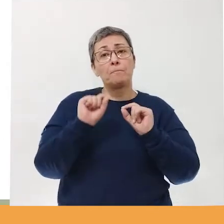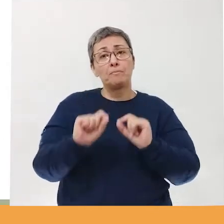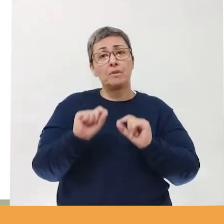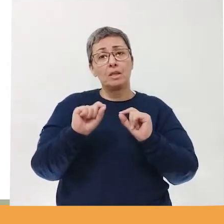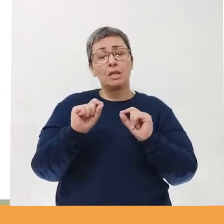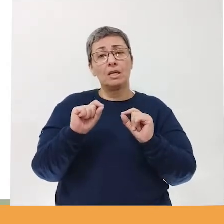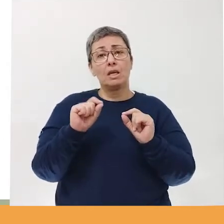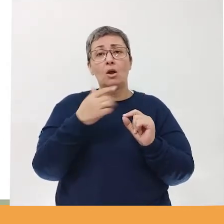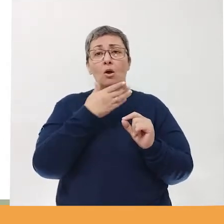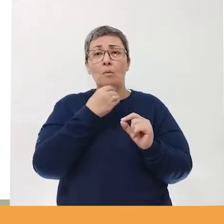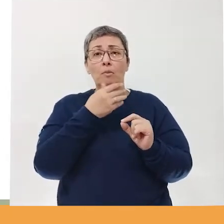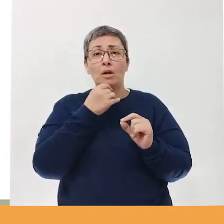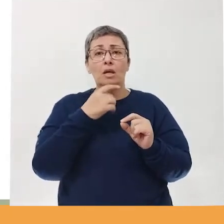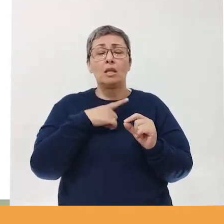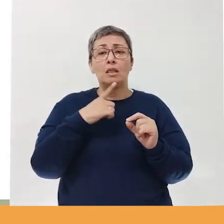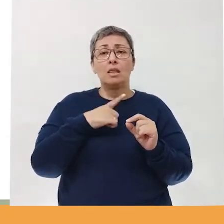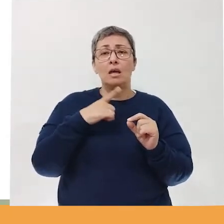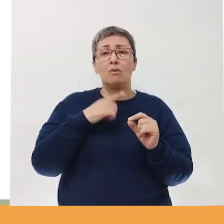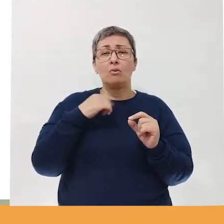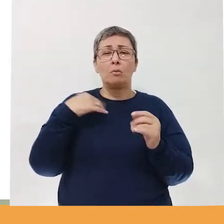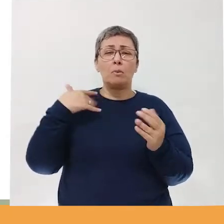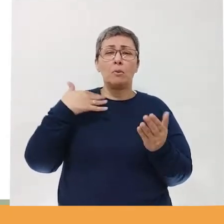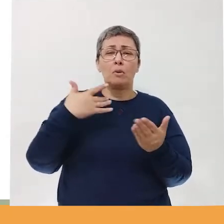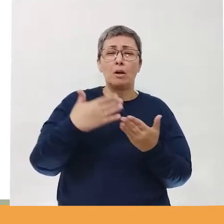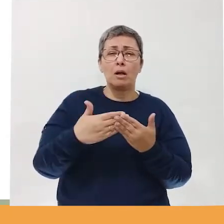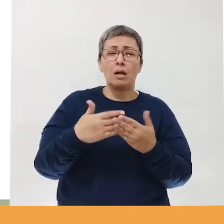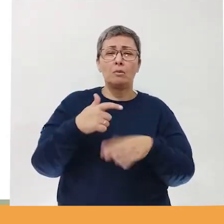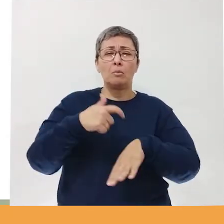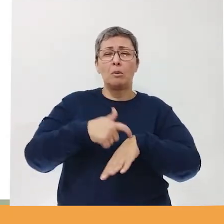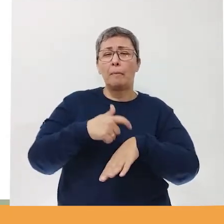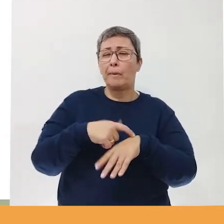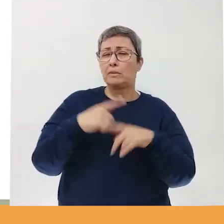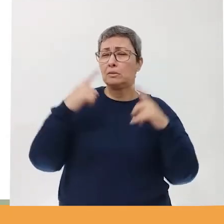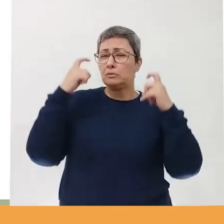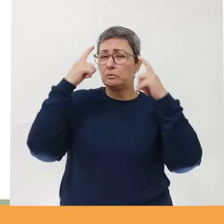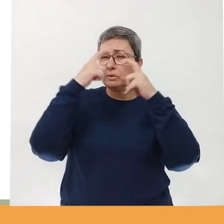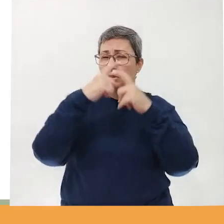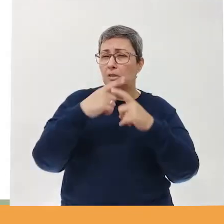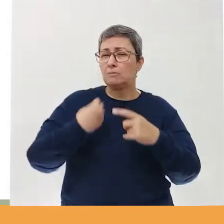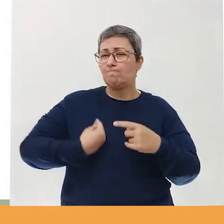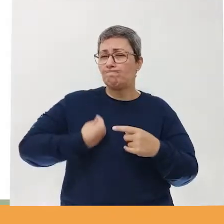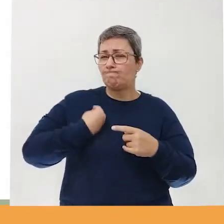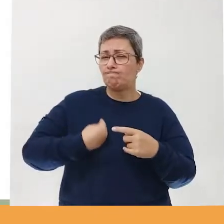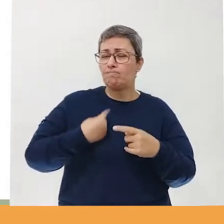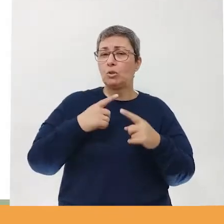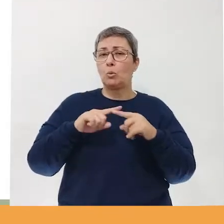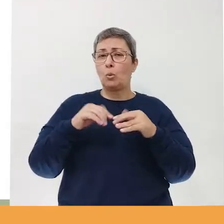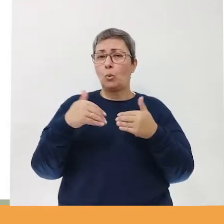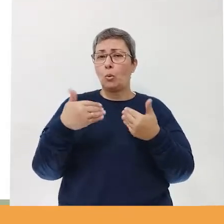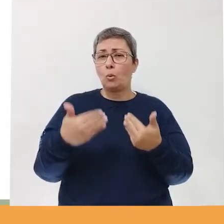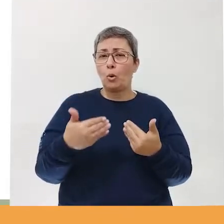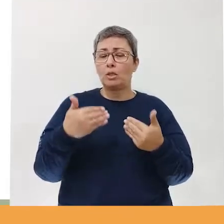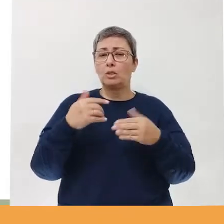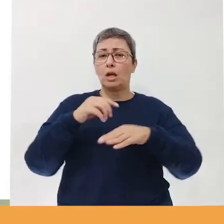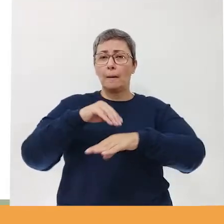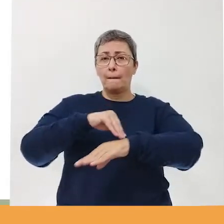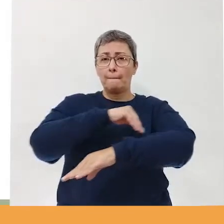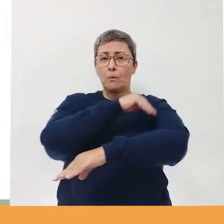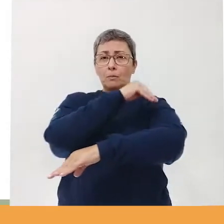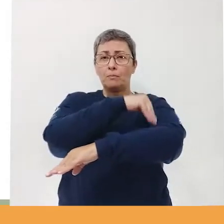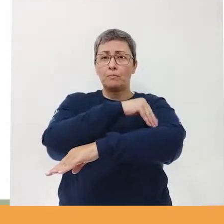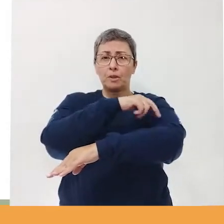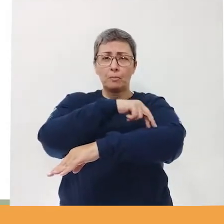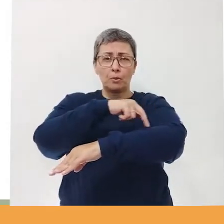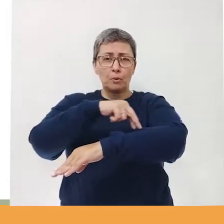ele já estava passando por momentos muito difíceis na vida dele, né? E que quando ele atravessou aquela